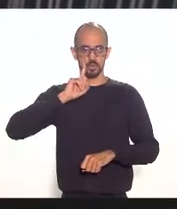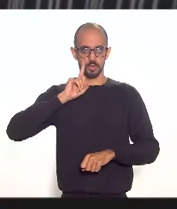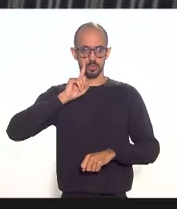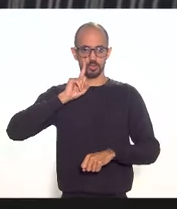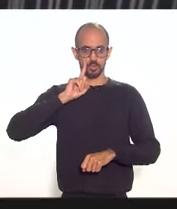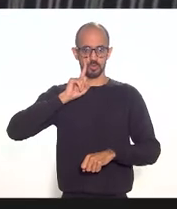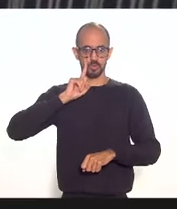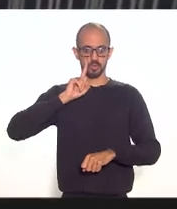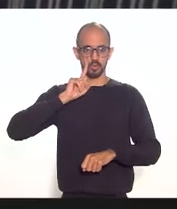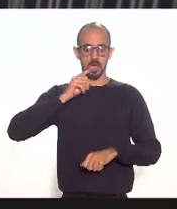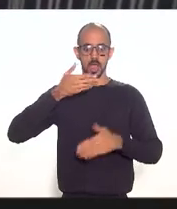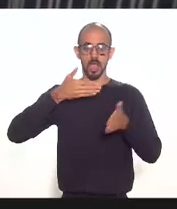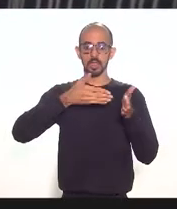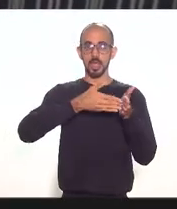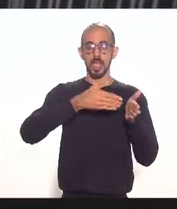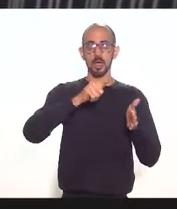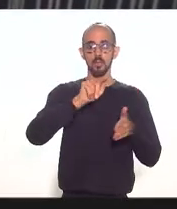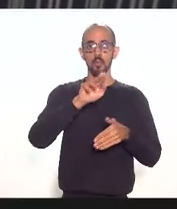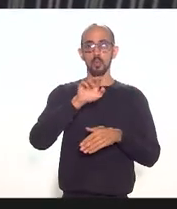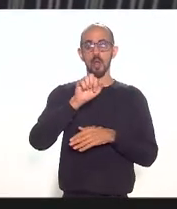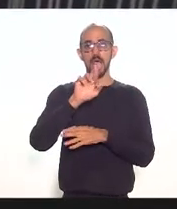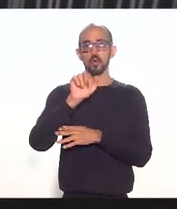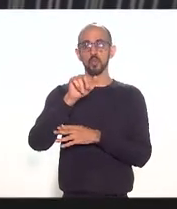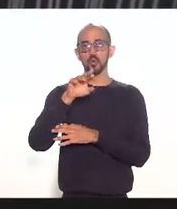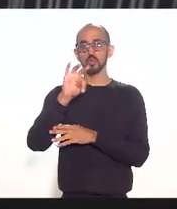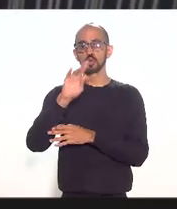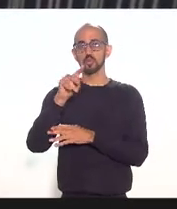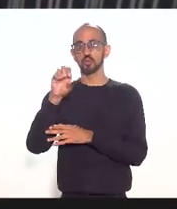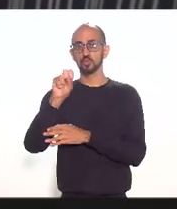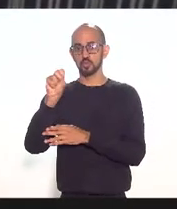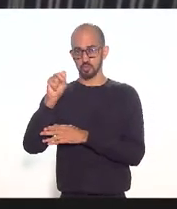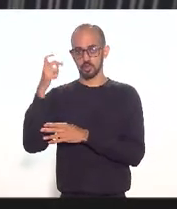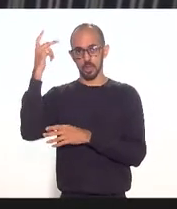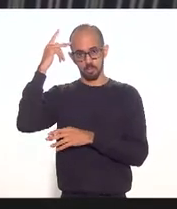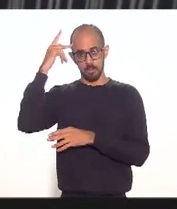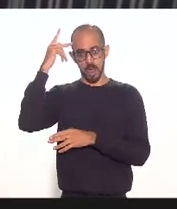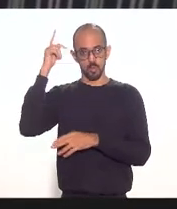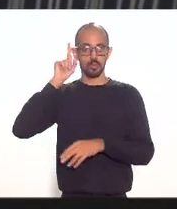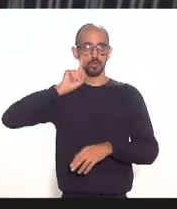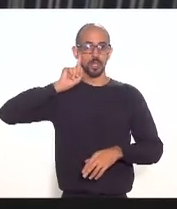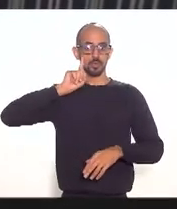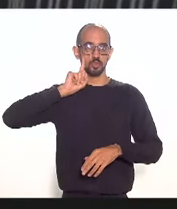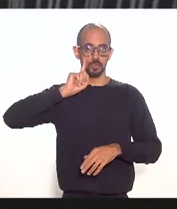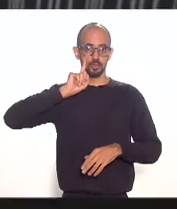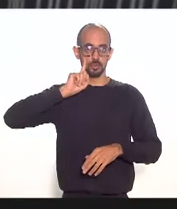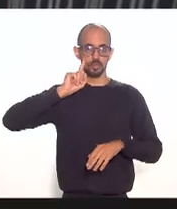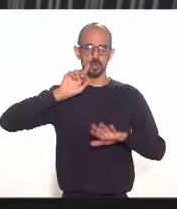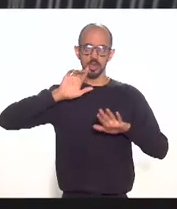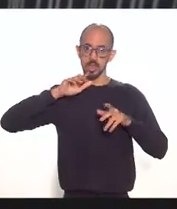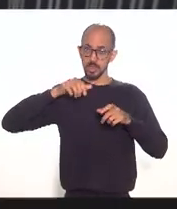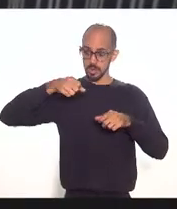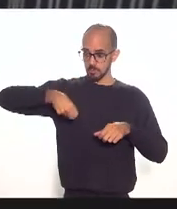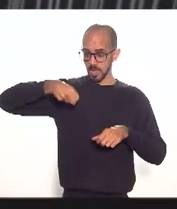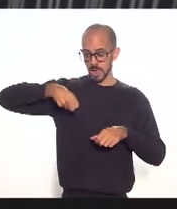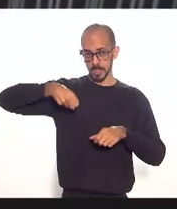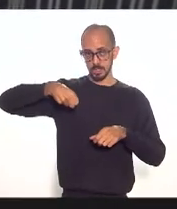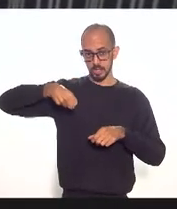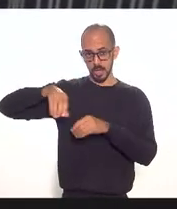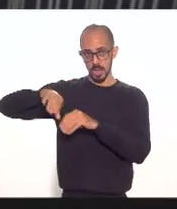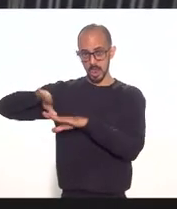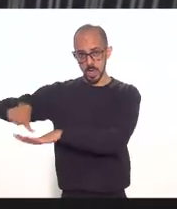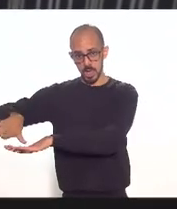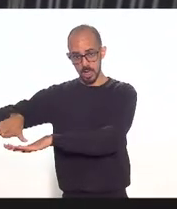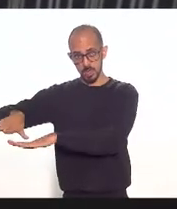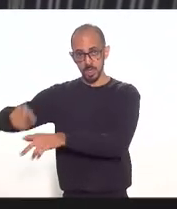um até Guarulhos e o outro de Guarulhos para os Estados Unidos e a bagagem o camarada deixava no Santos Dumont e só via nos